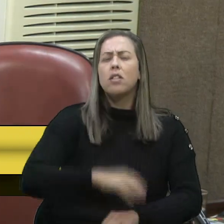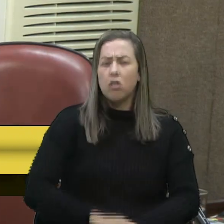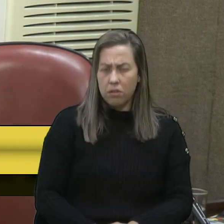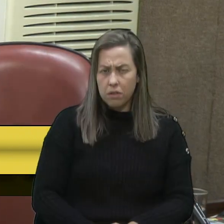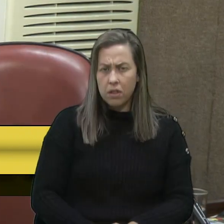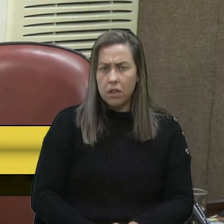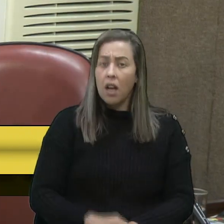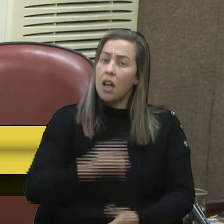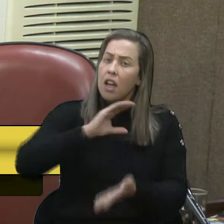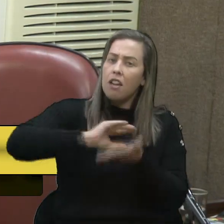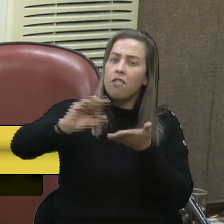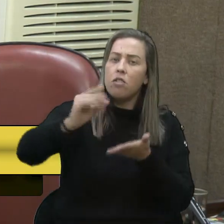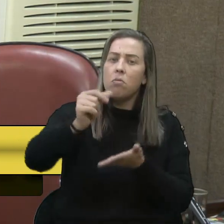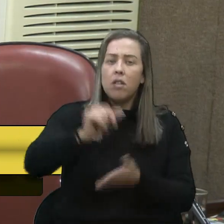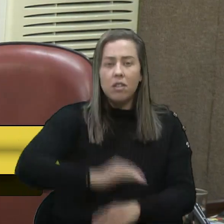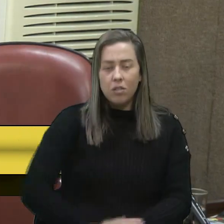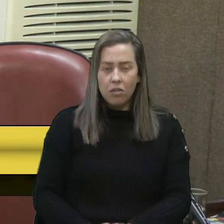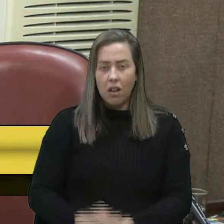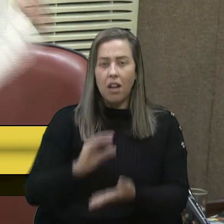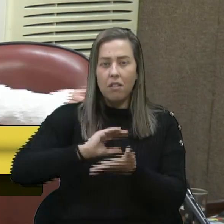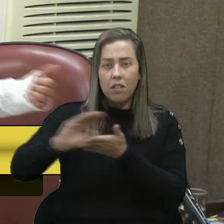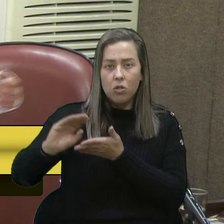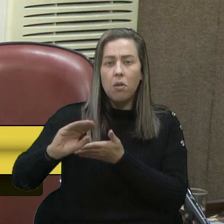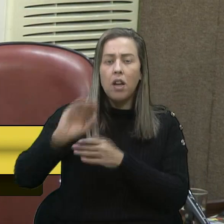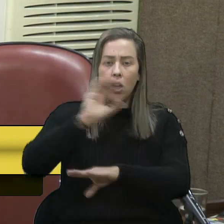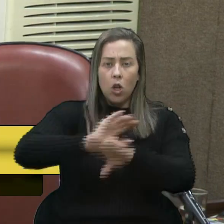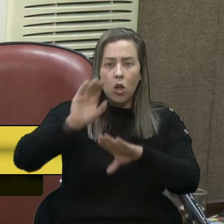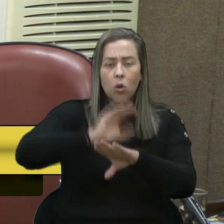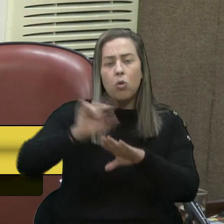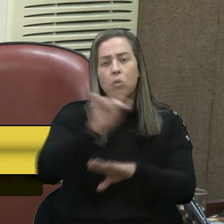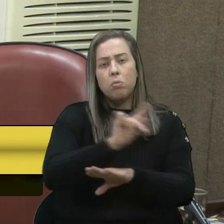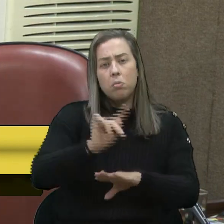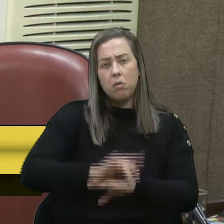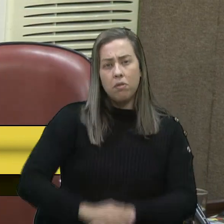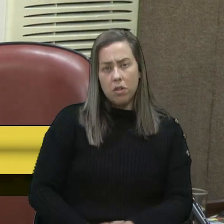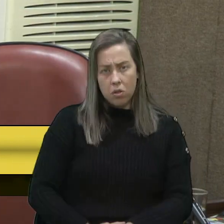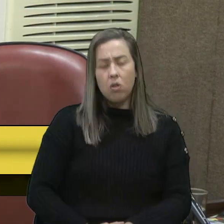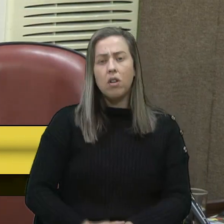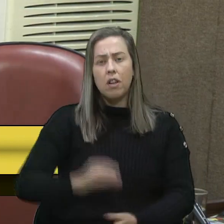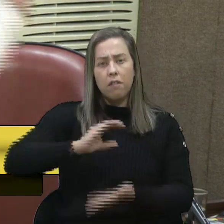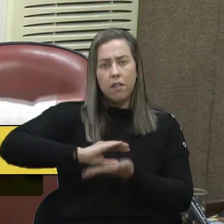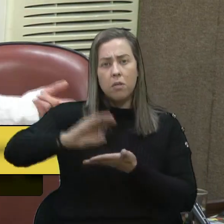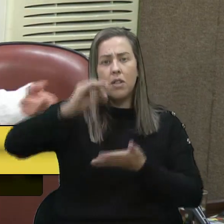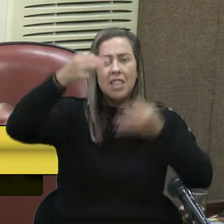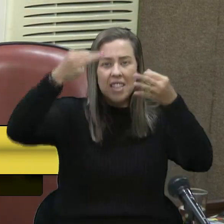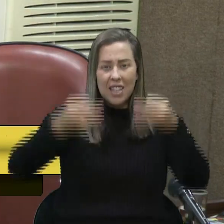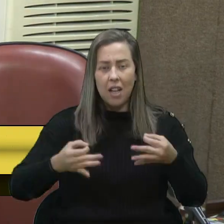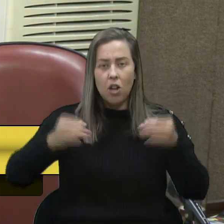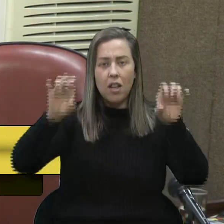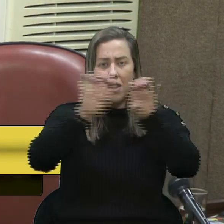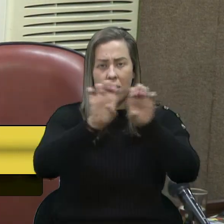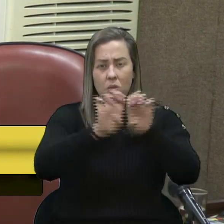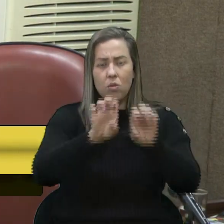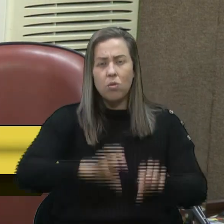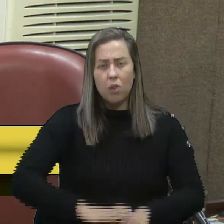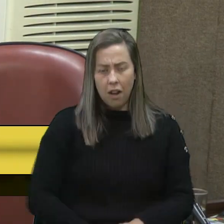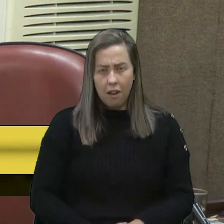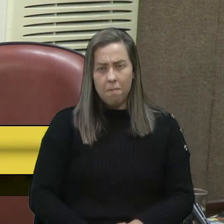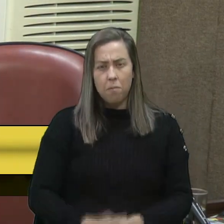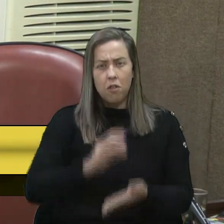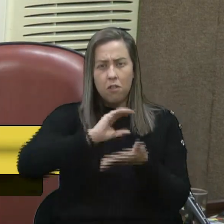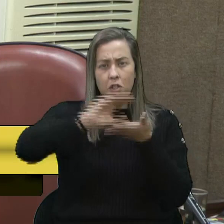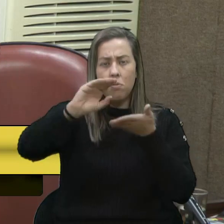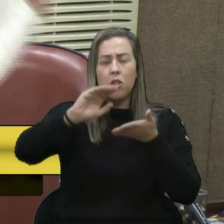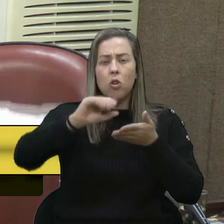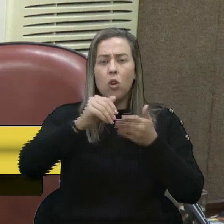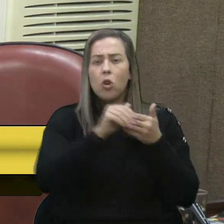Resolve com investimento. Com investimento em cursos para os professores, com investimento sim na estrutura, com investimento